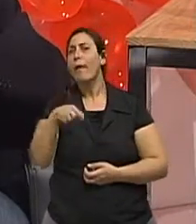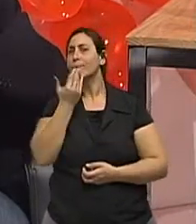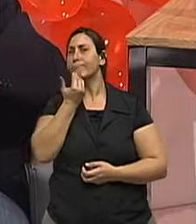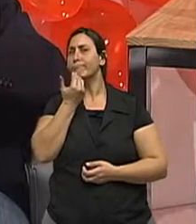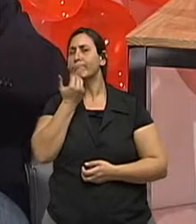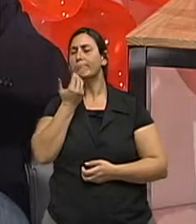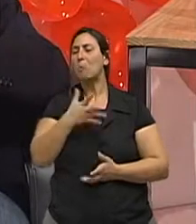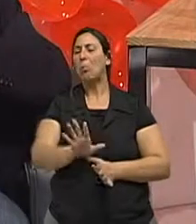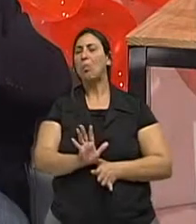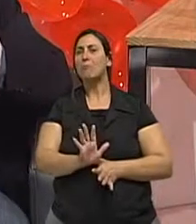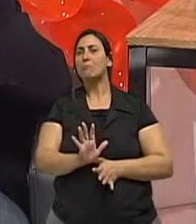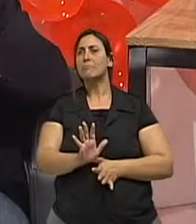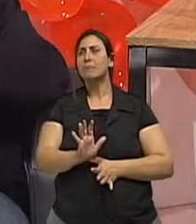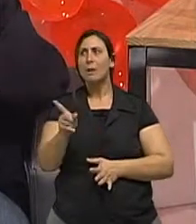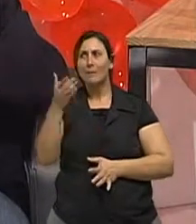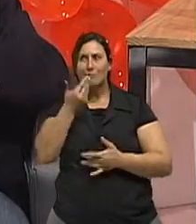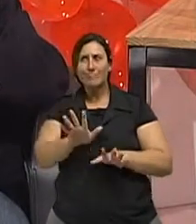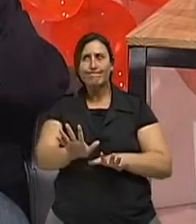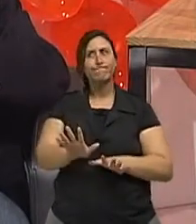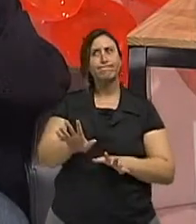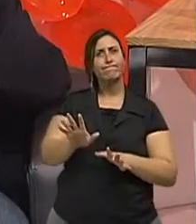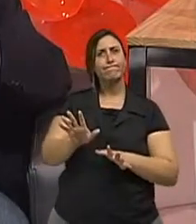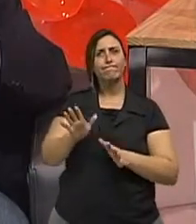apetite. Começa a comer menos.